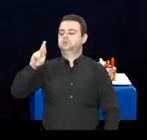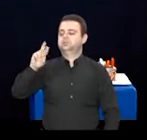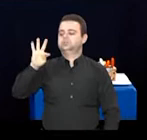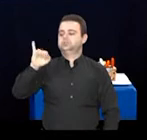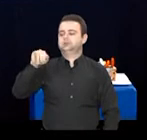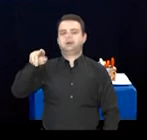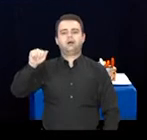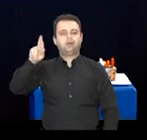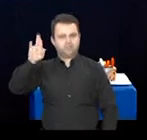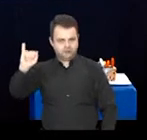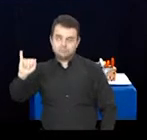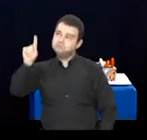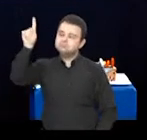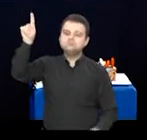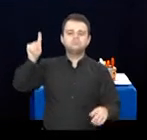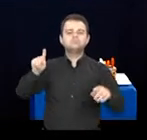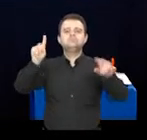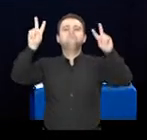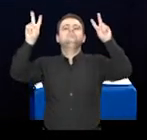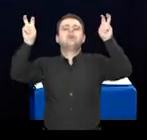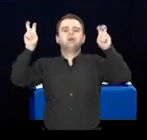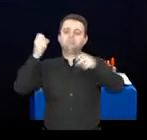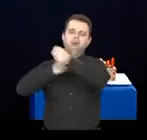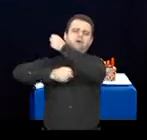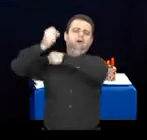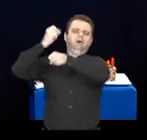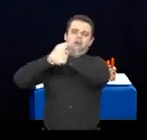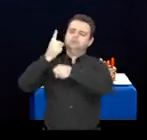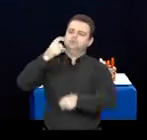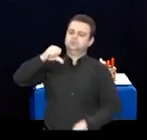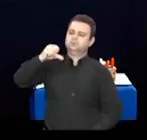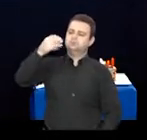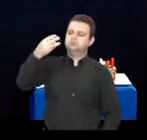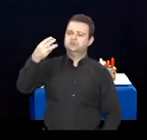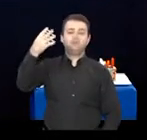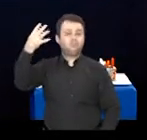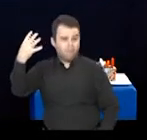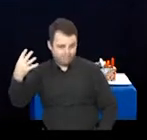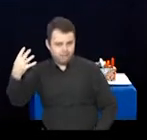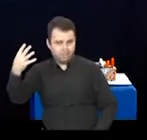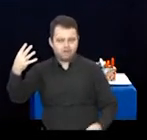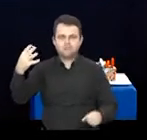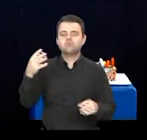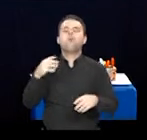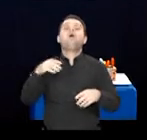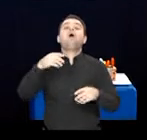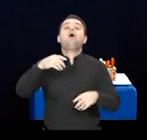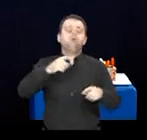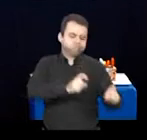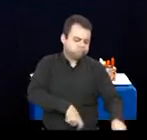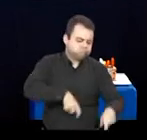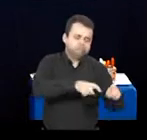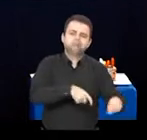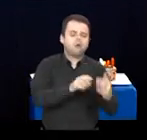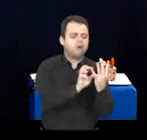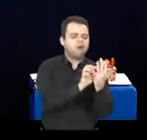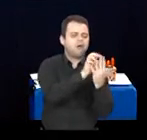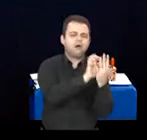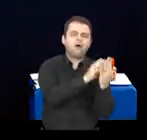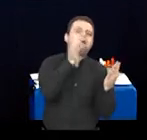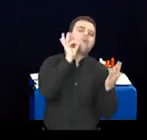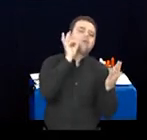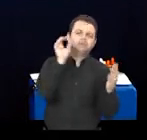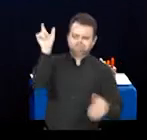Temos aqui o Lavrador de Café, pintado em 1934. Cândido Portinari, um dos pintores brasileiros